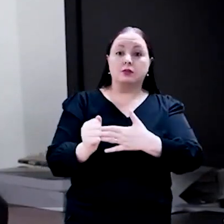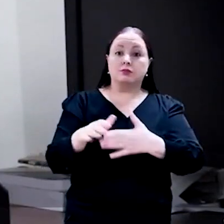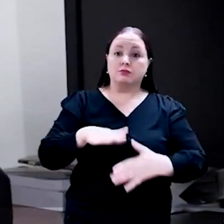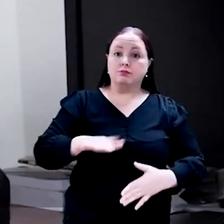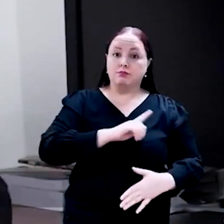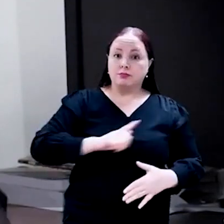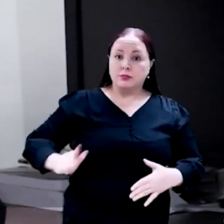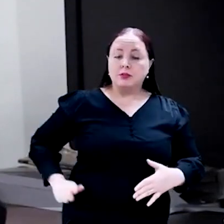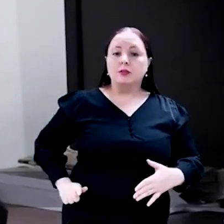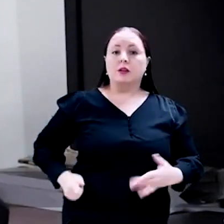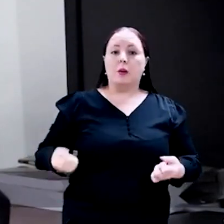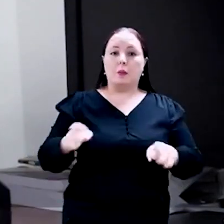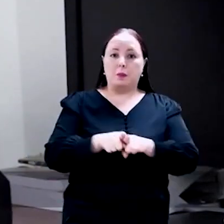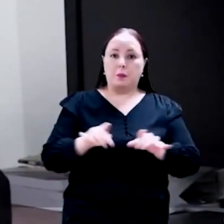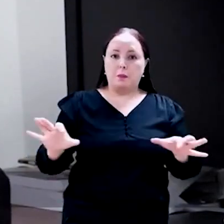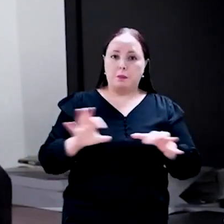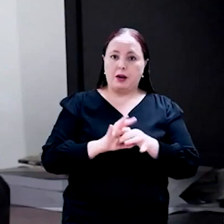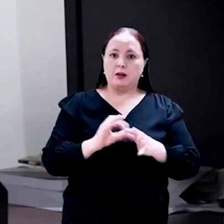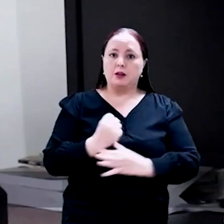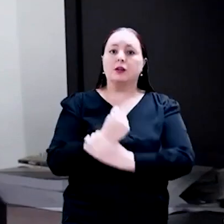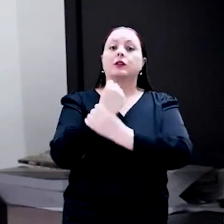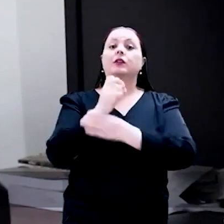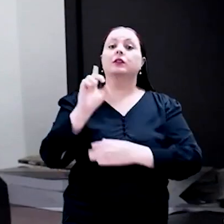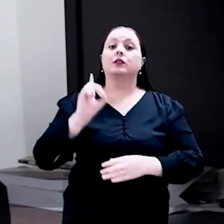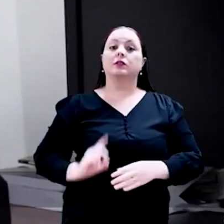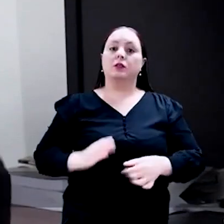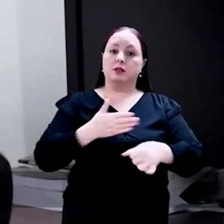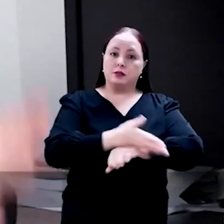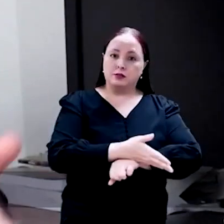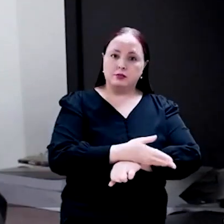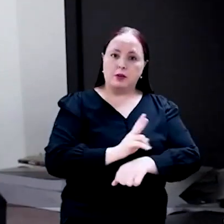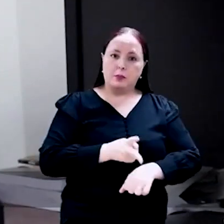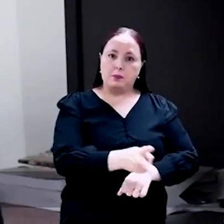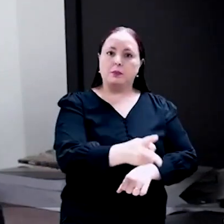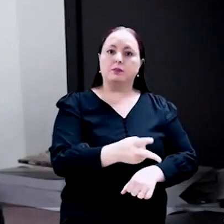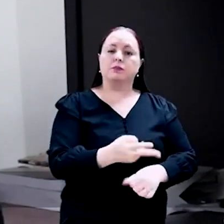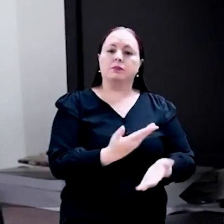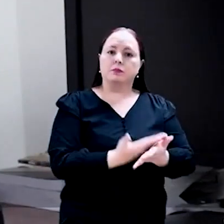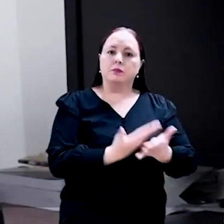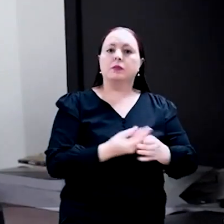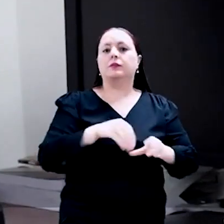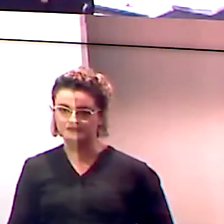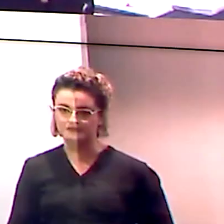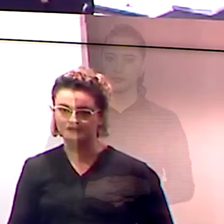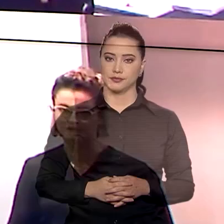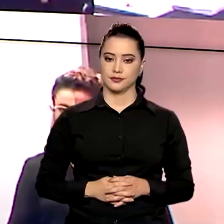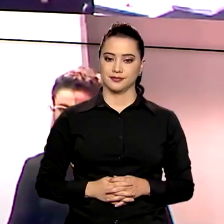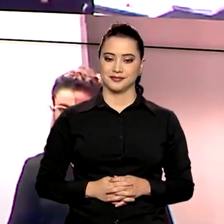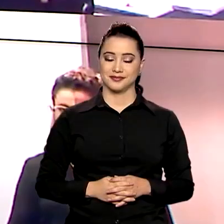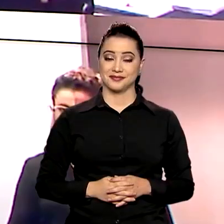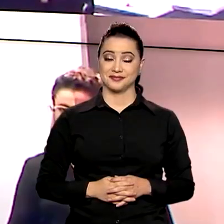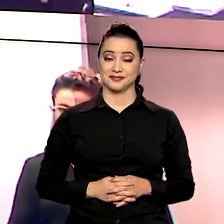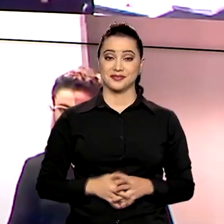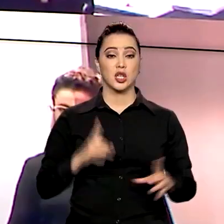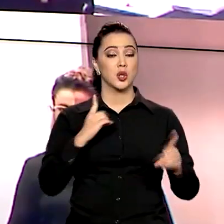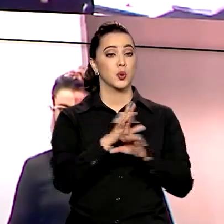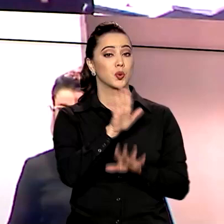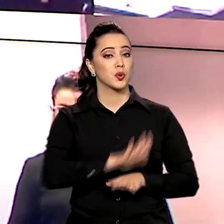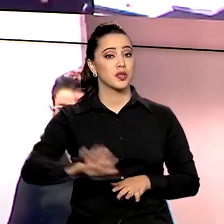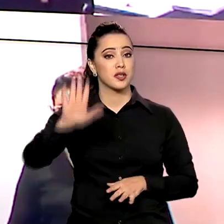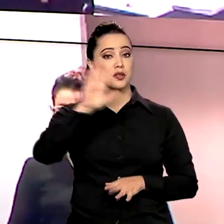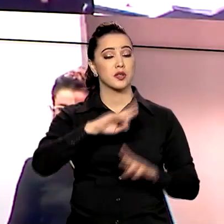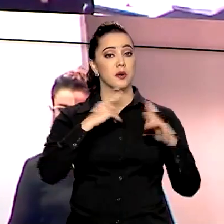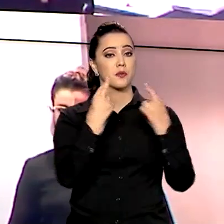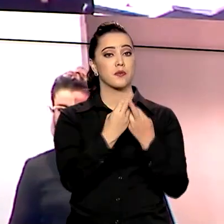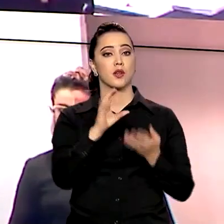público e parcerias para garantir o direito de acesso e permanência dos estudantes à escola. Encontro Nacional